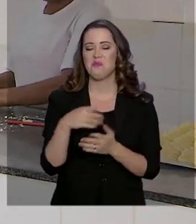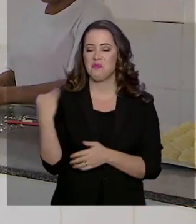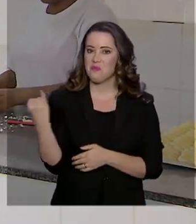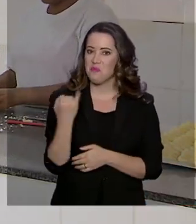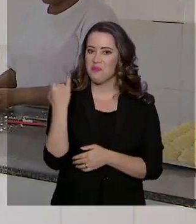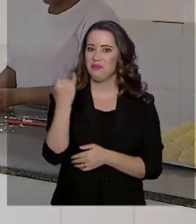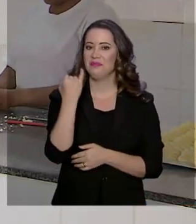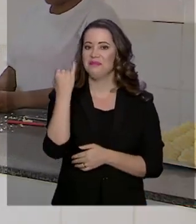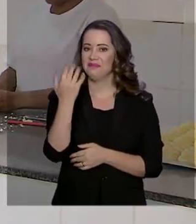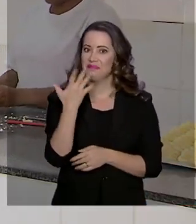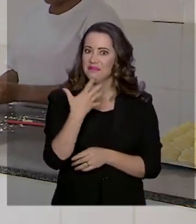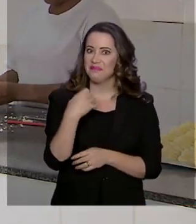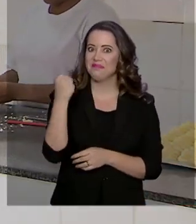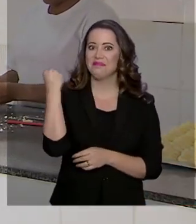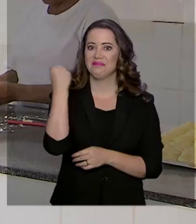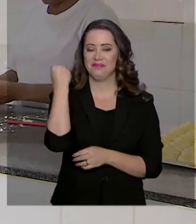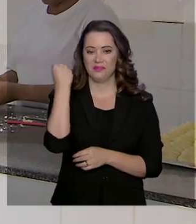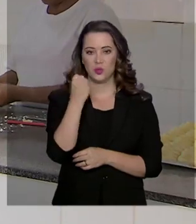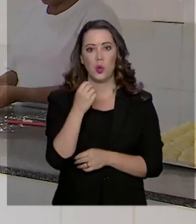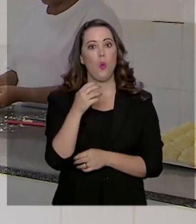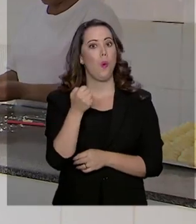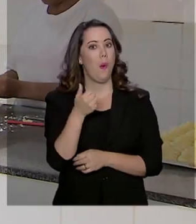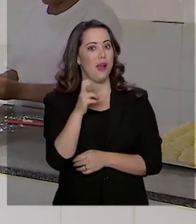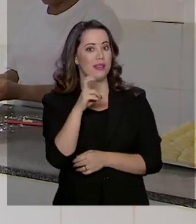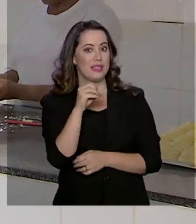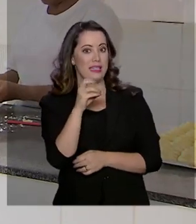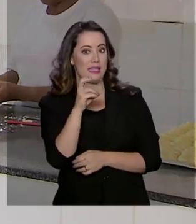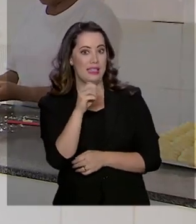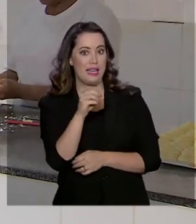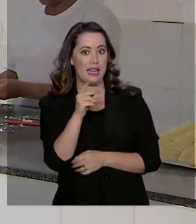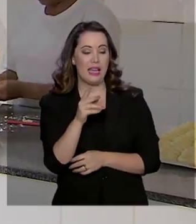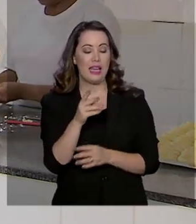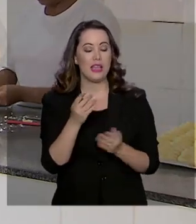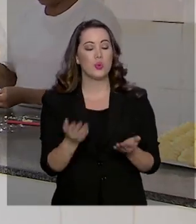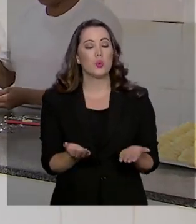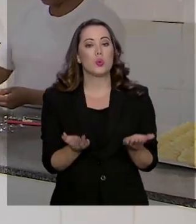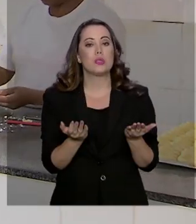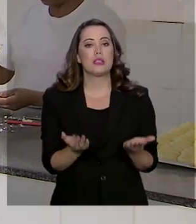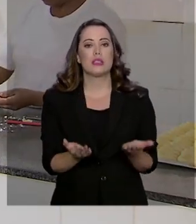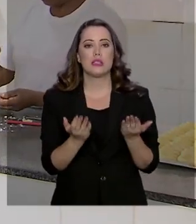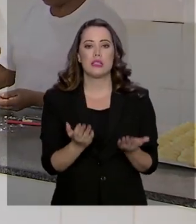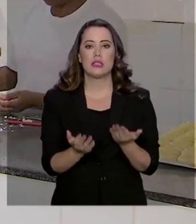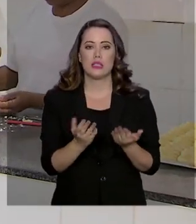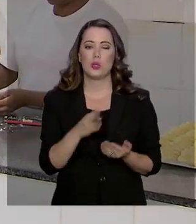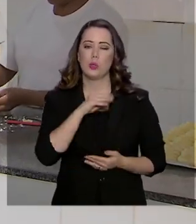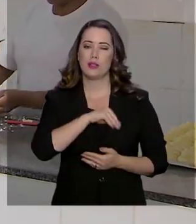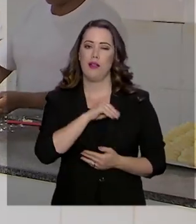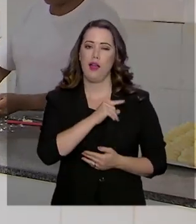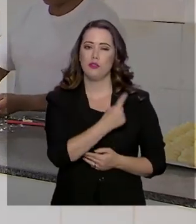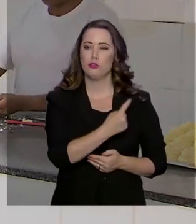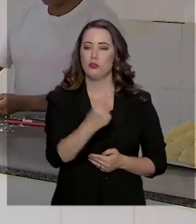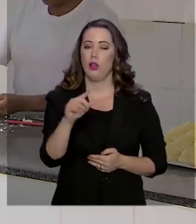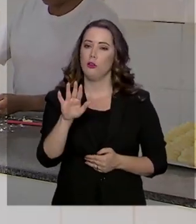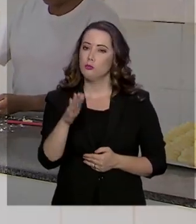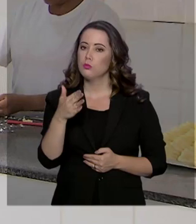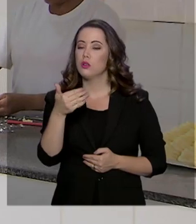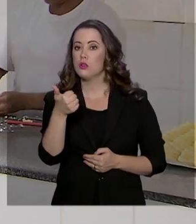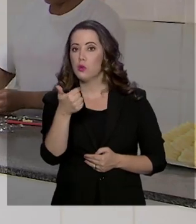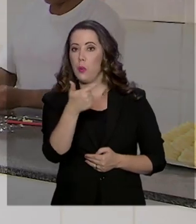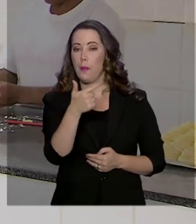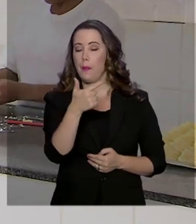produzem por semana quase 500 quilos de produtos. E o faturamento mensal de cada uma delas é de R$.200,